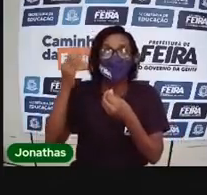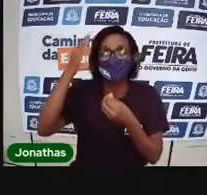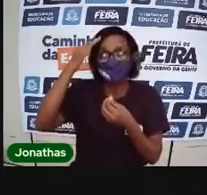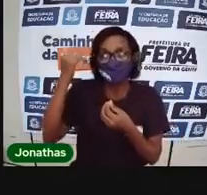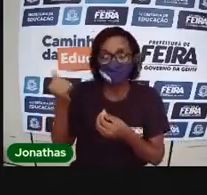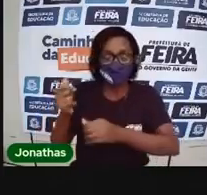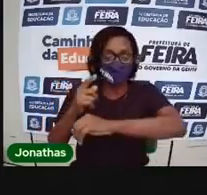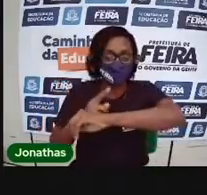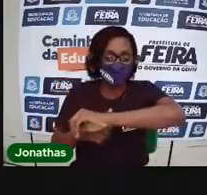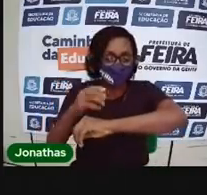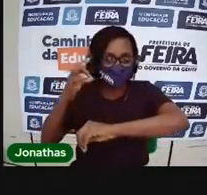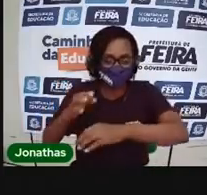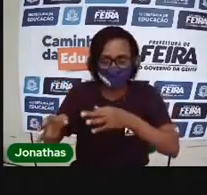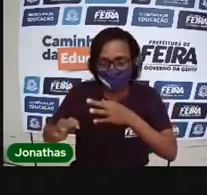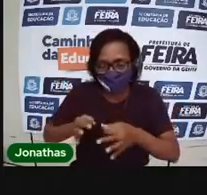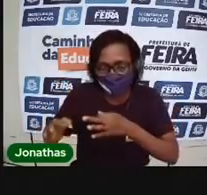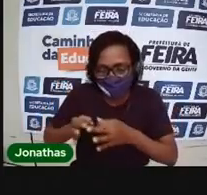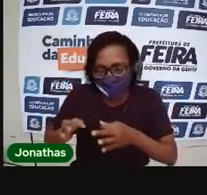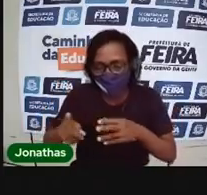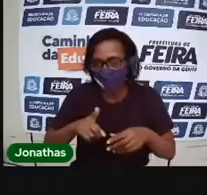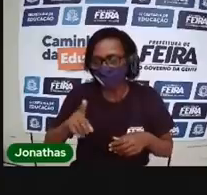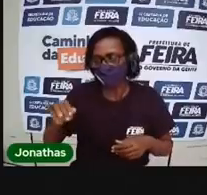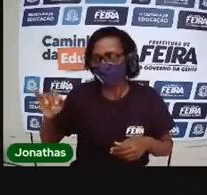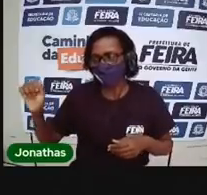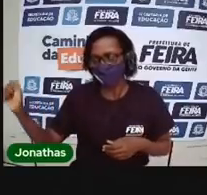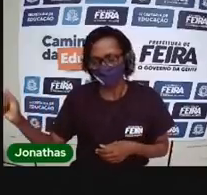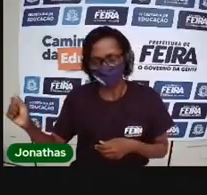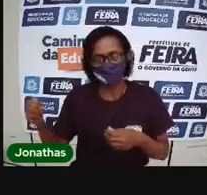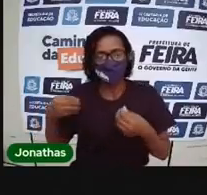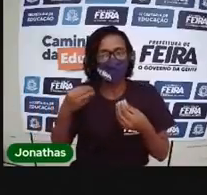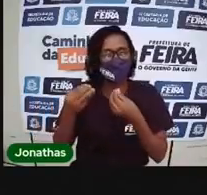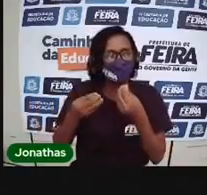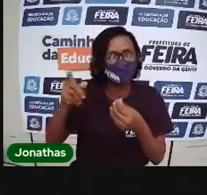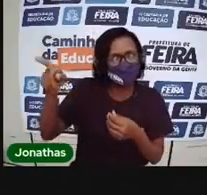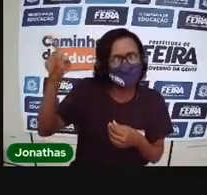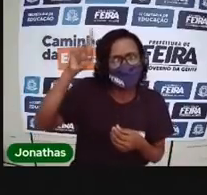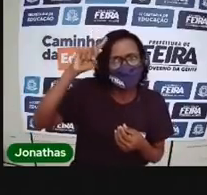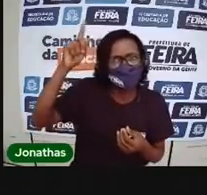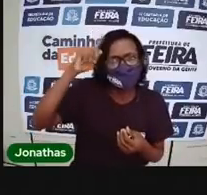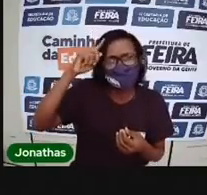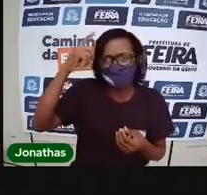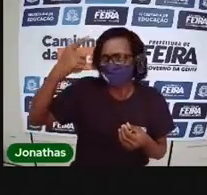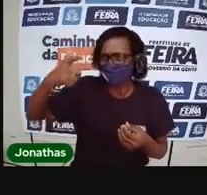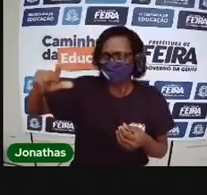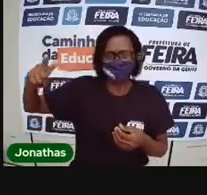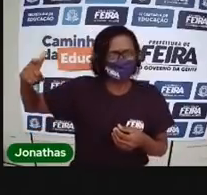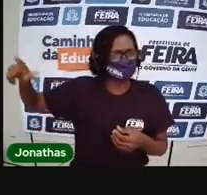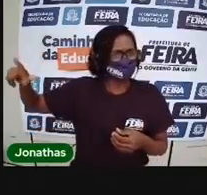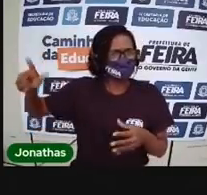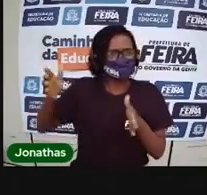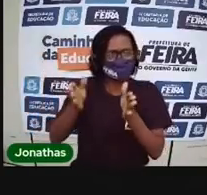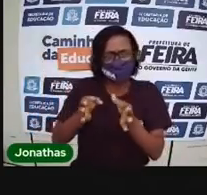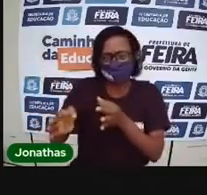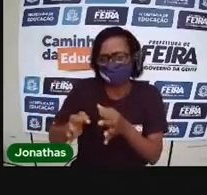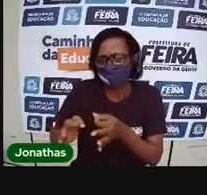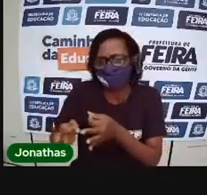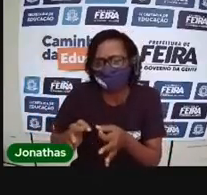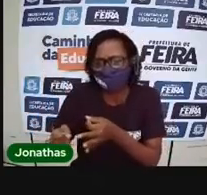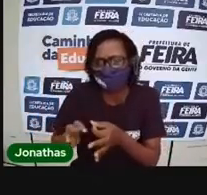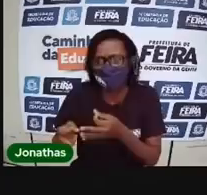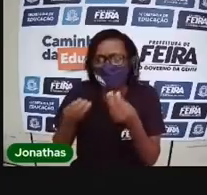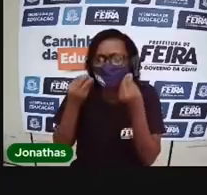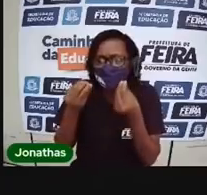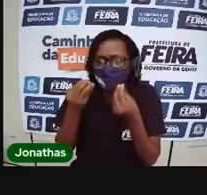rotina diária. Você já pensou, se não tivesse essa organização, como